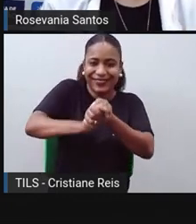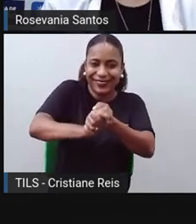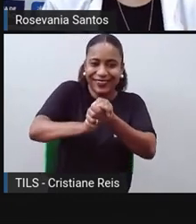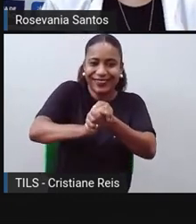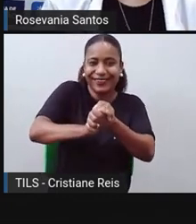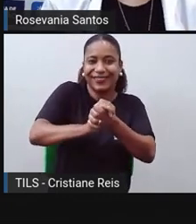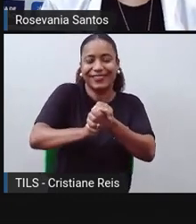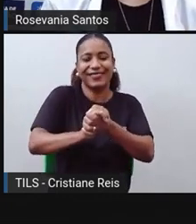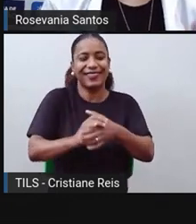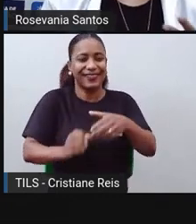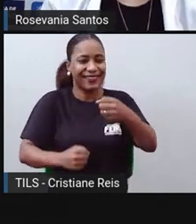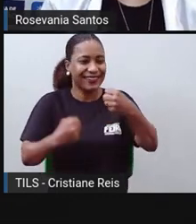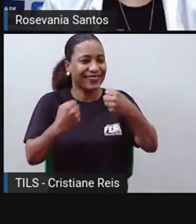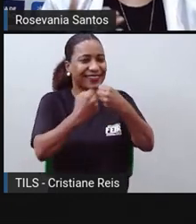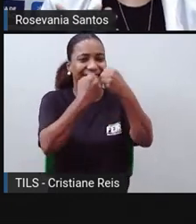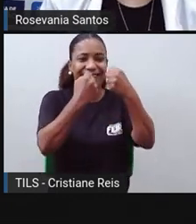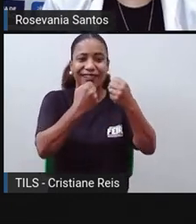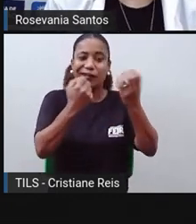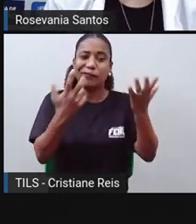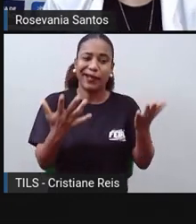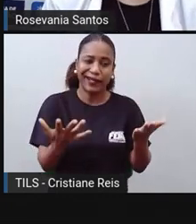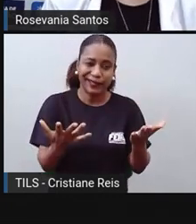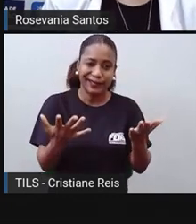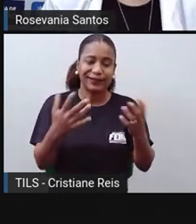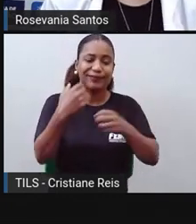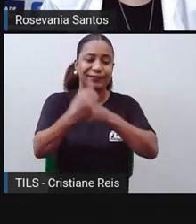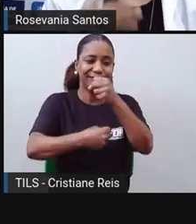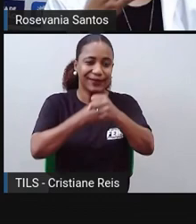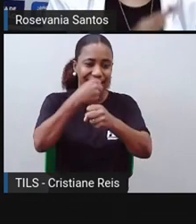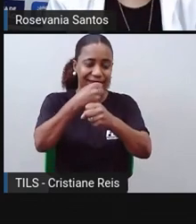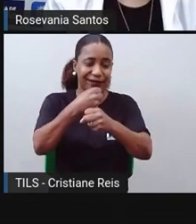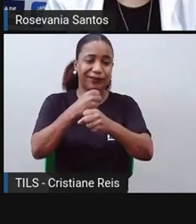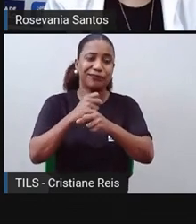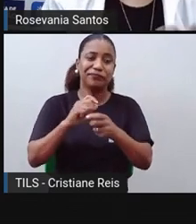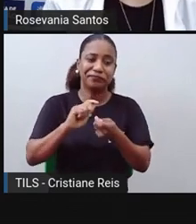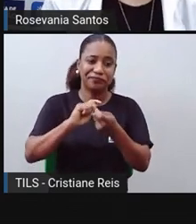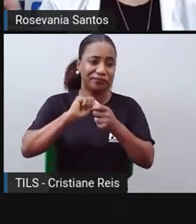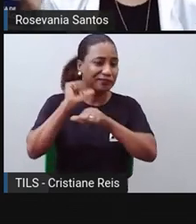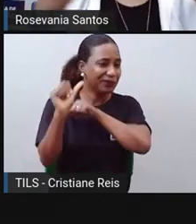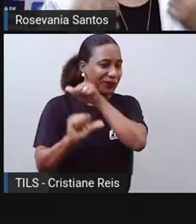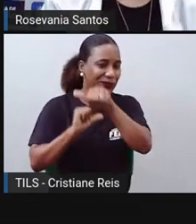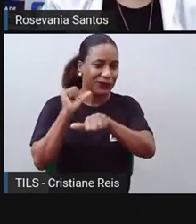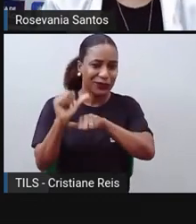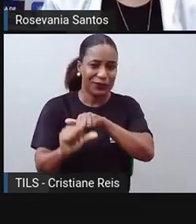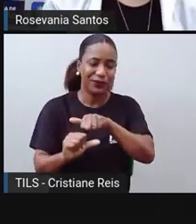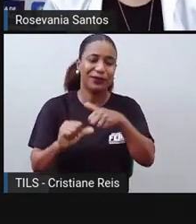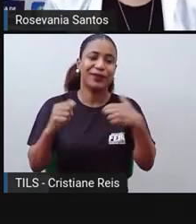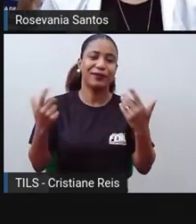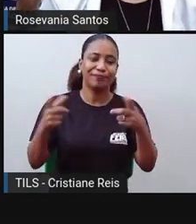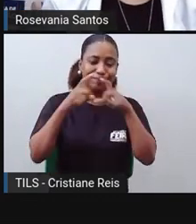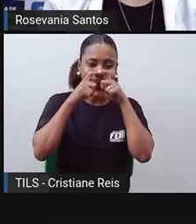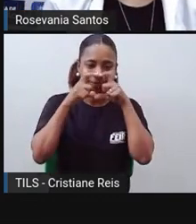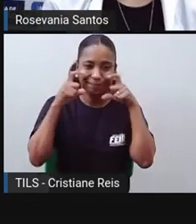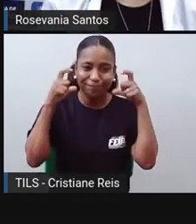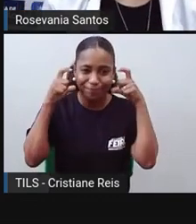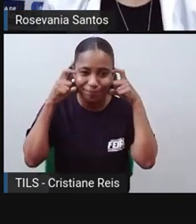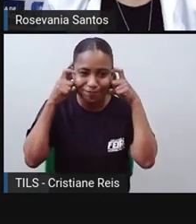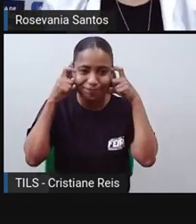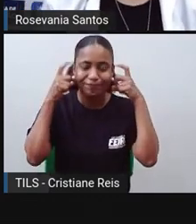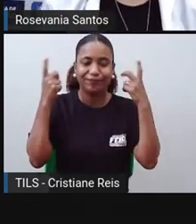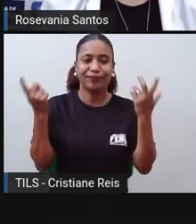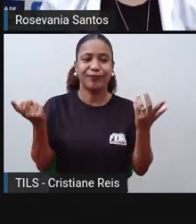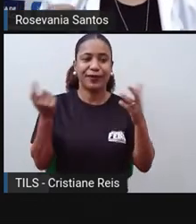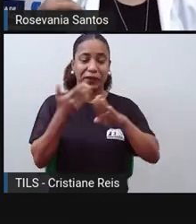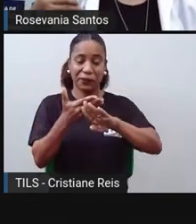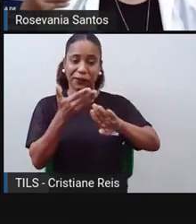acostumada com isso, então esse ano a gente teve que se adaptar a essas questões, estar o tempo todo higienizando as mãos, usando máscara, distanciamento,